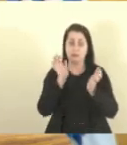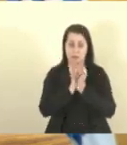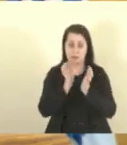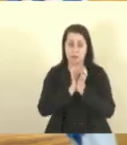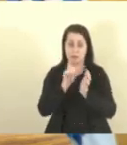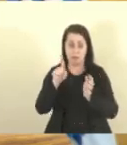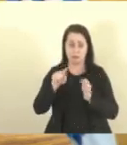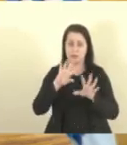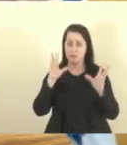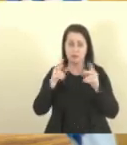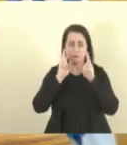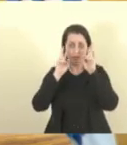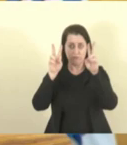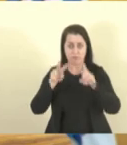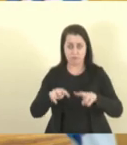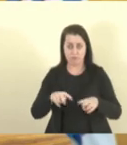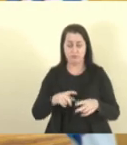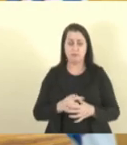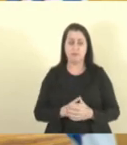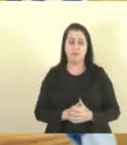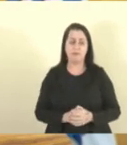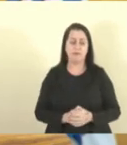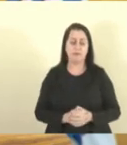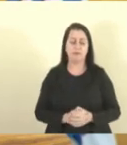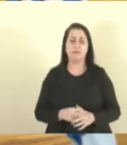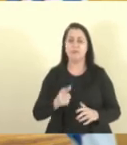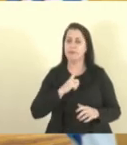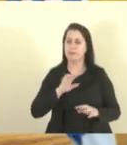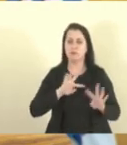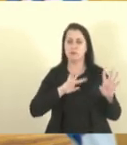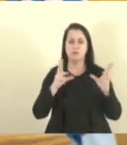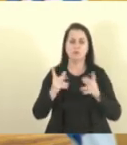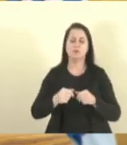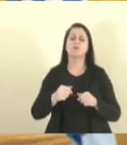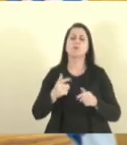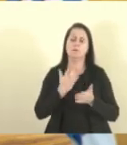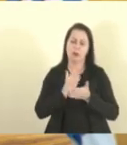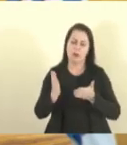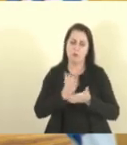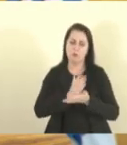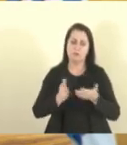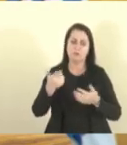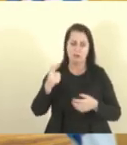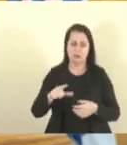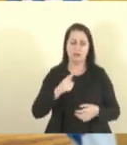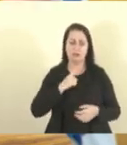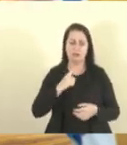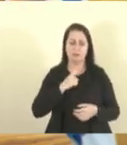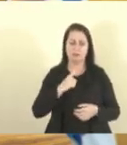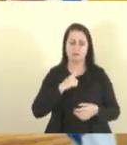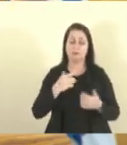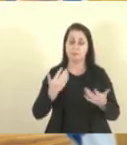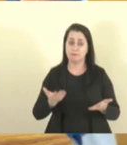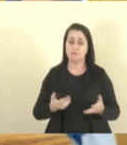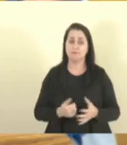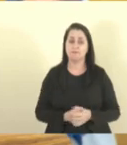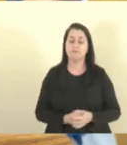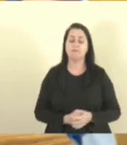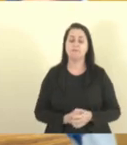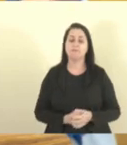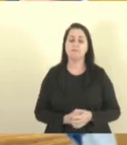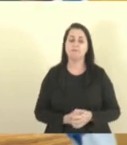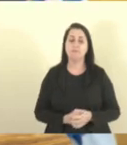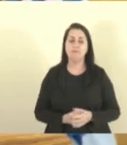todo mundo embutido aí, todos estão aí, e mais alguns. Então fica aqui, Júnior,